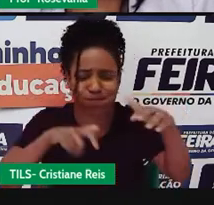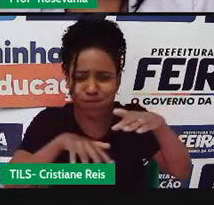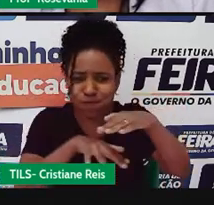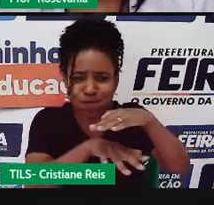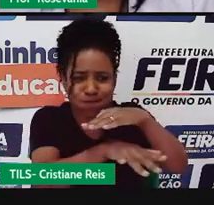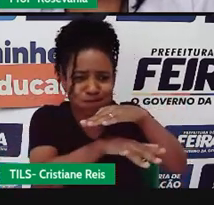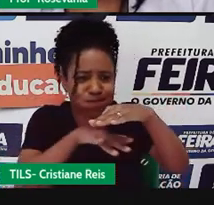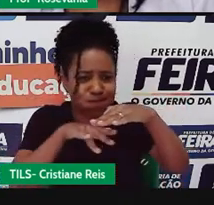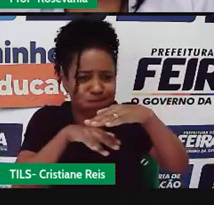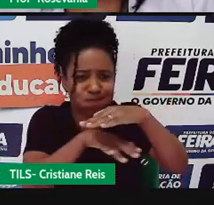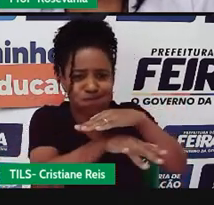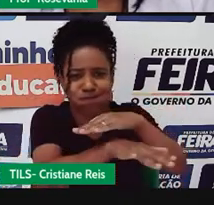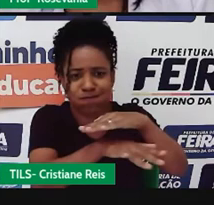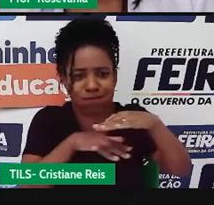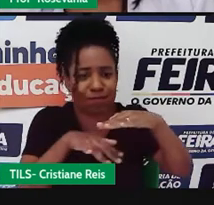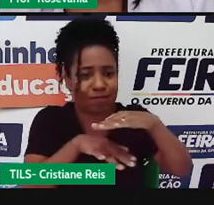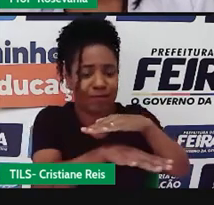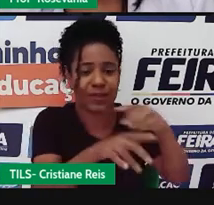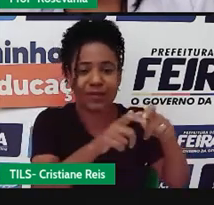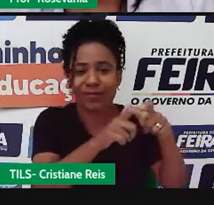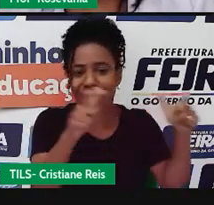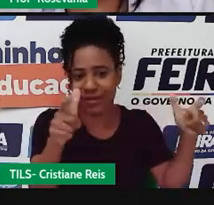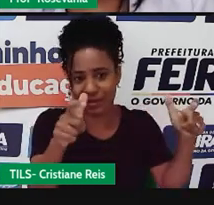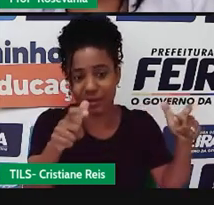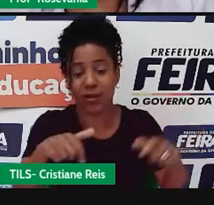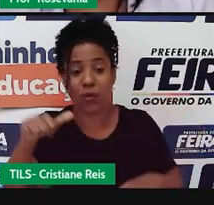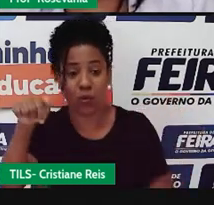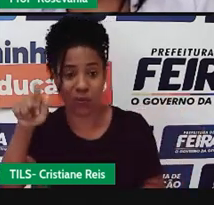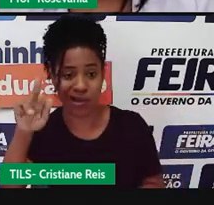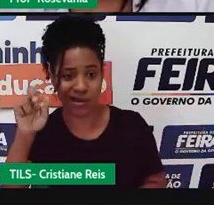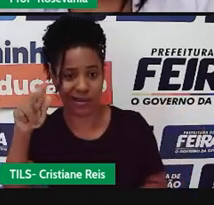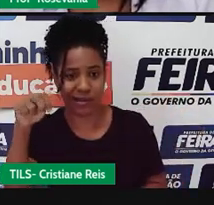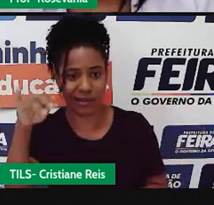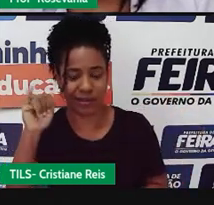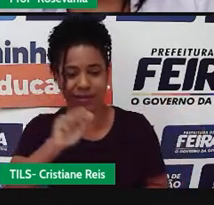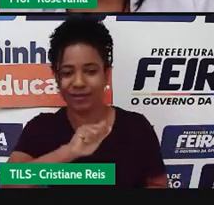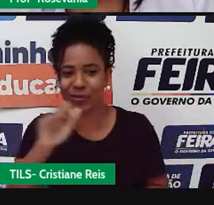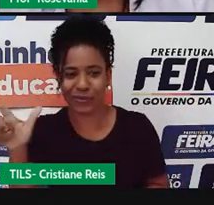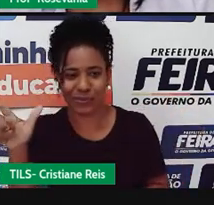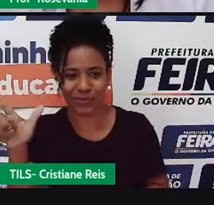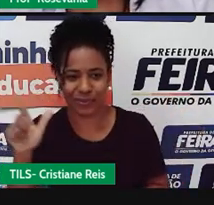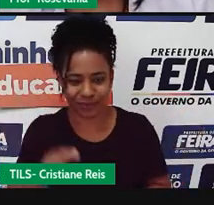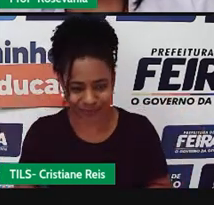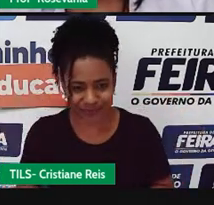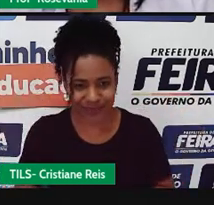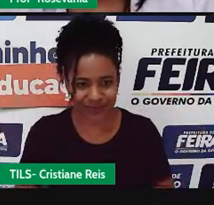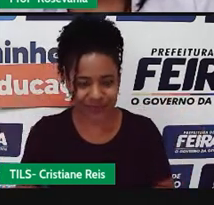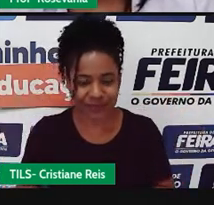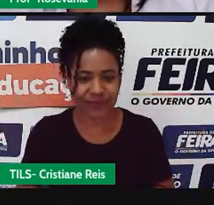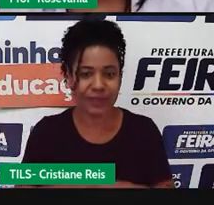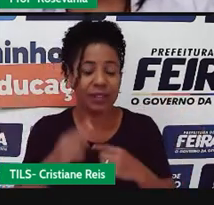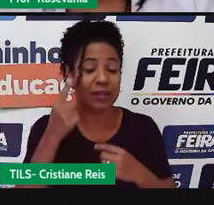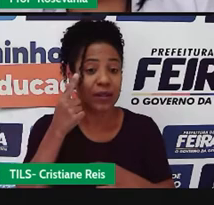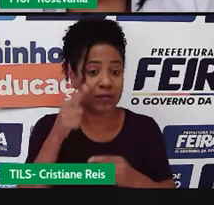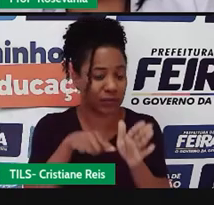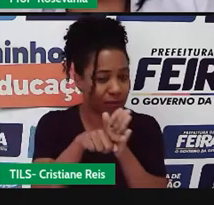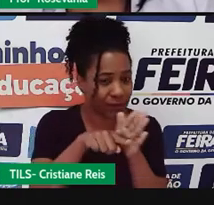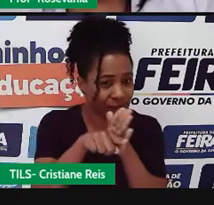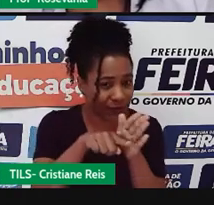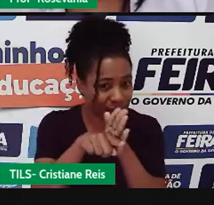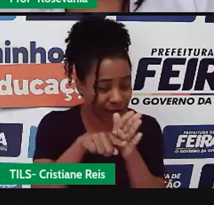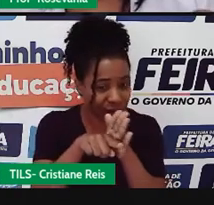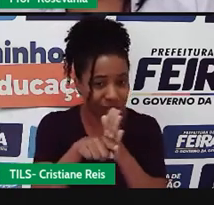é muito maior do que o que a gente tem no aquífero do Guarani, né. Dados preliminares apontam um volume de água